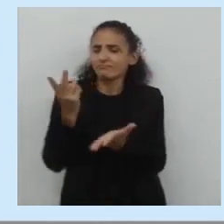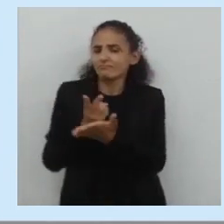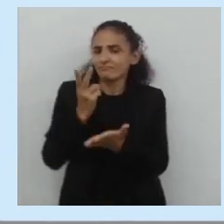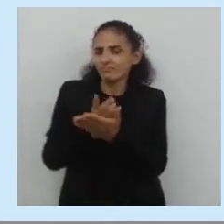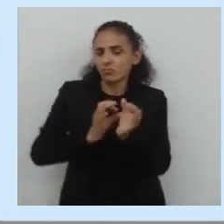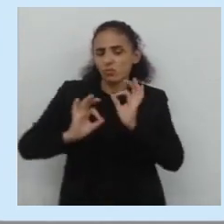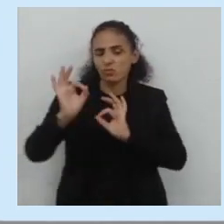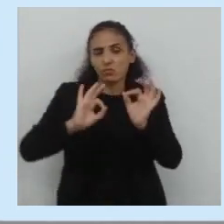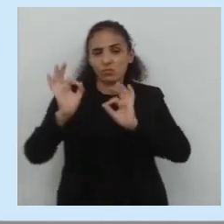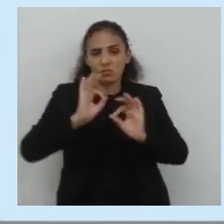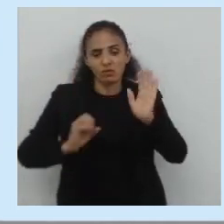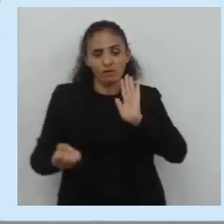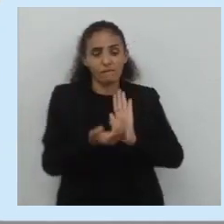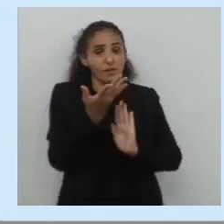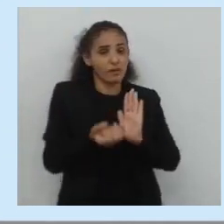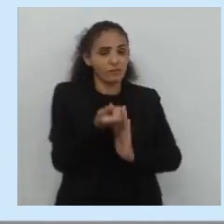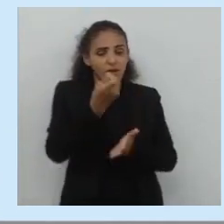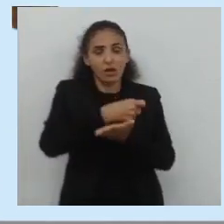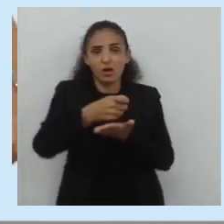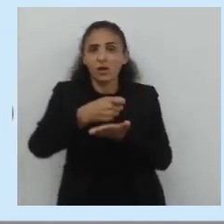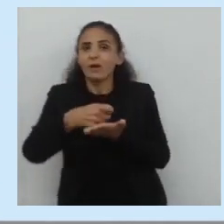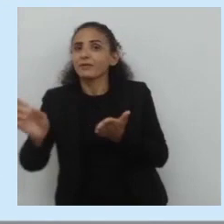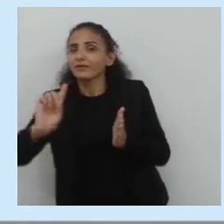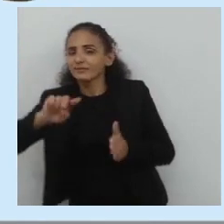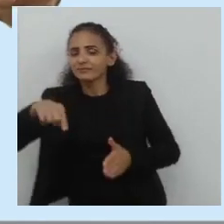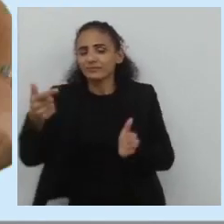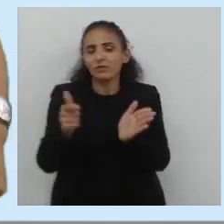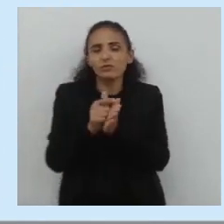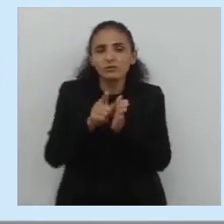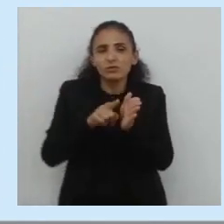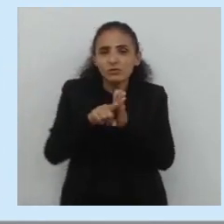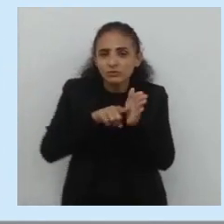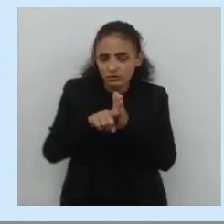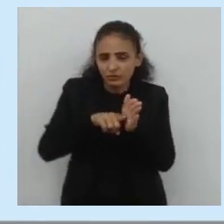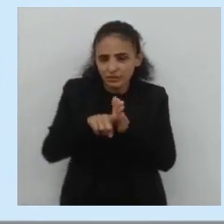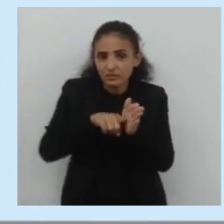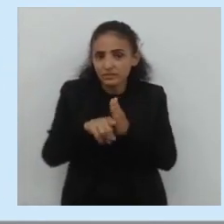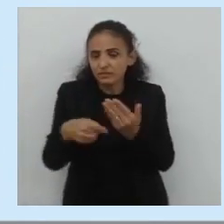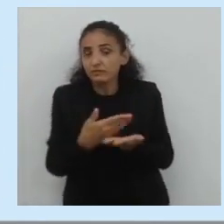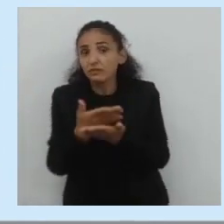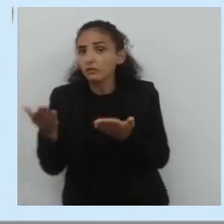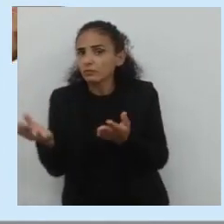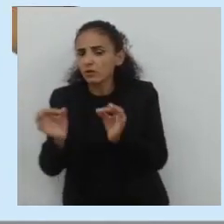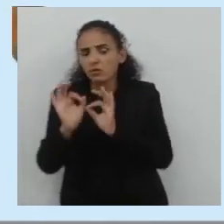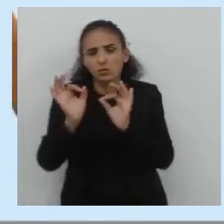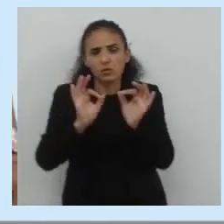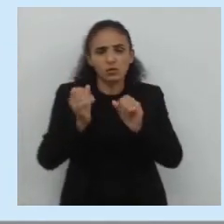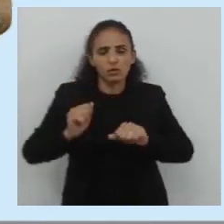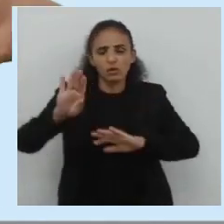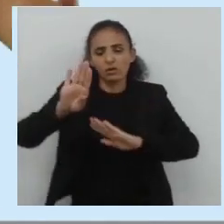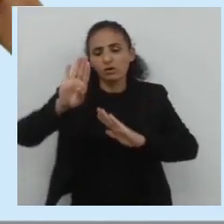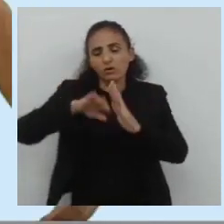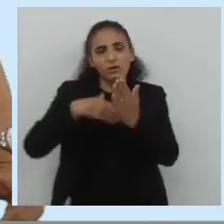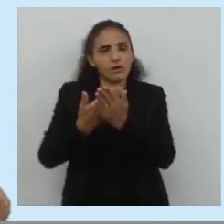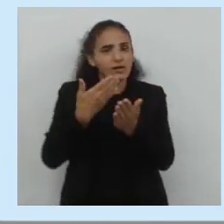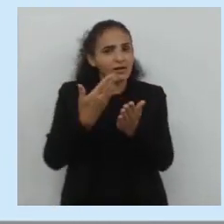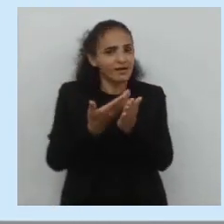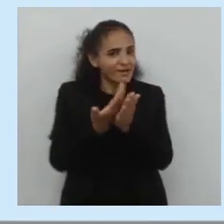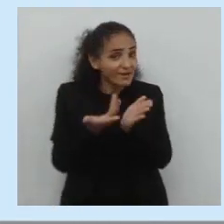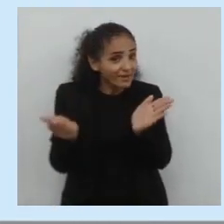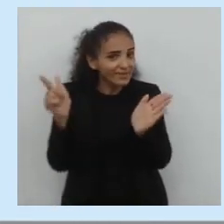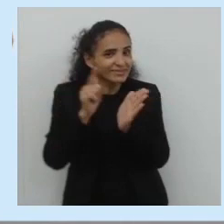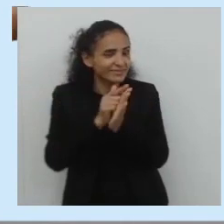colocado para a edição, para a publicação posterior. Lembrar que essa publicação pode ser na escola, no